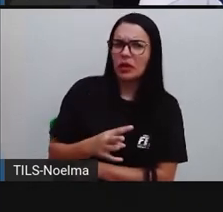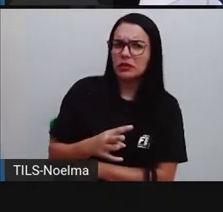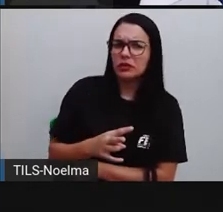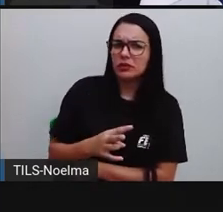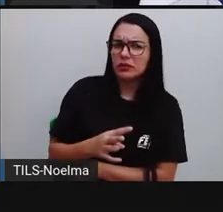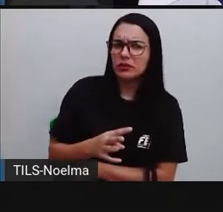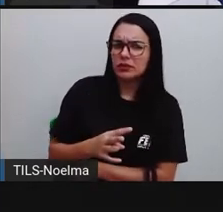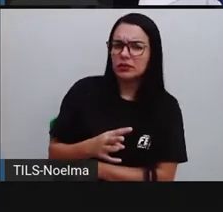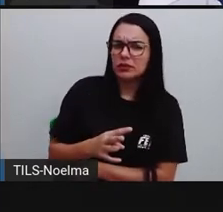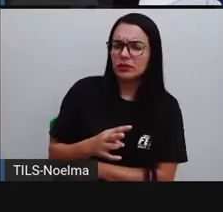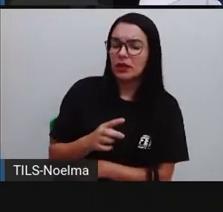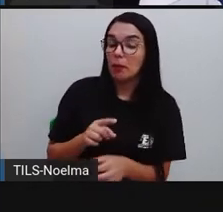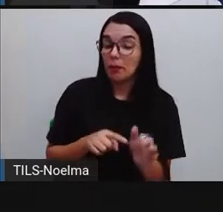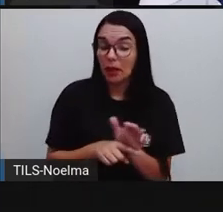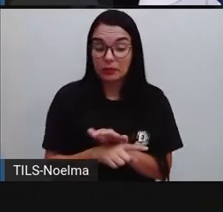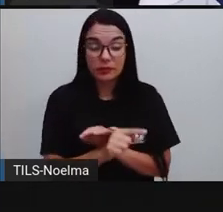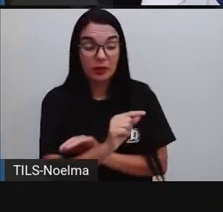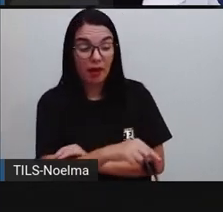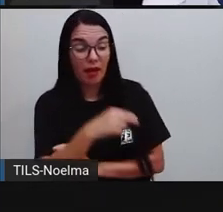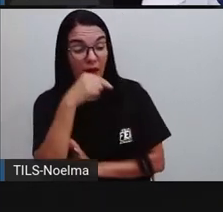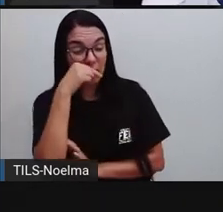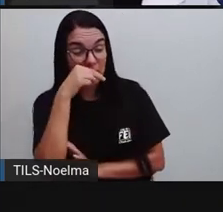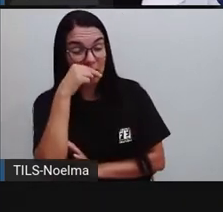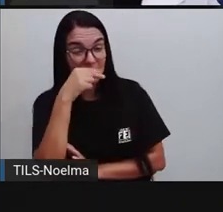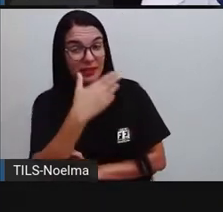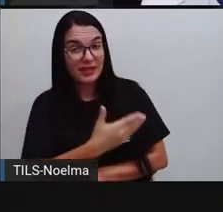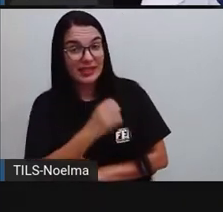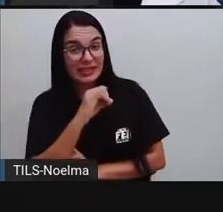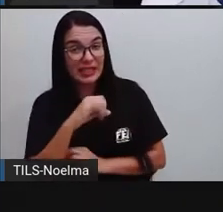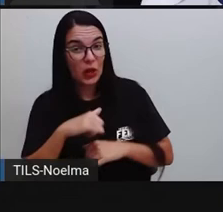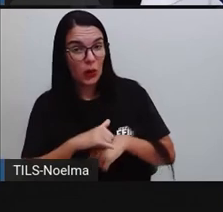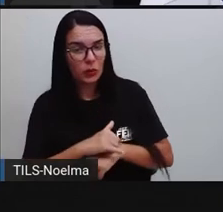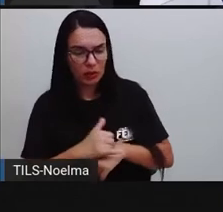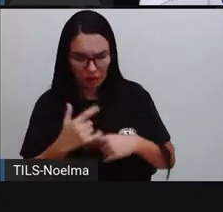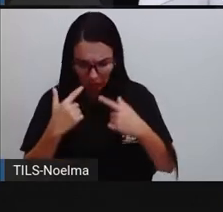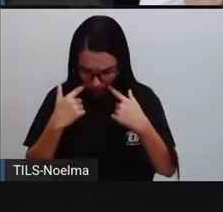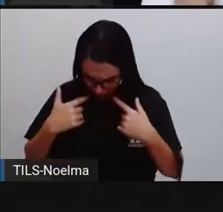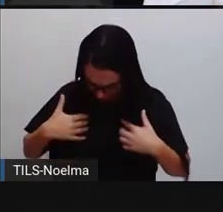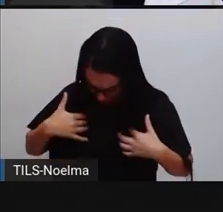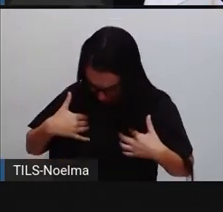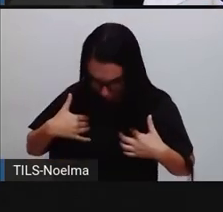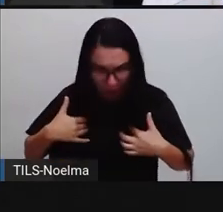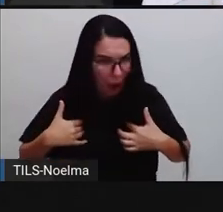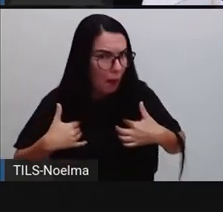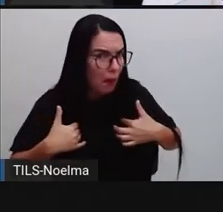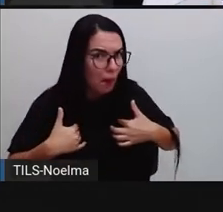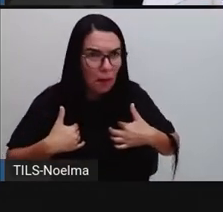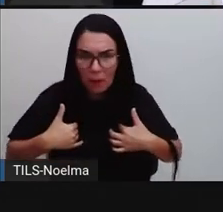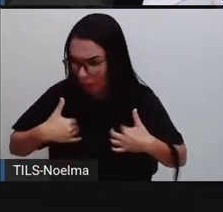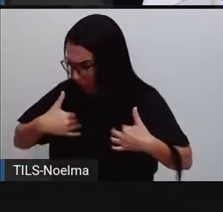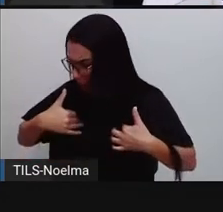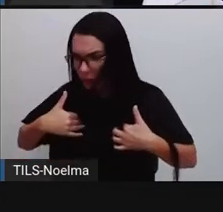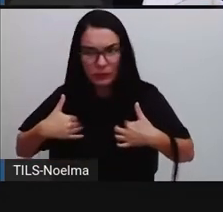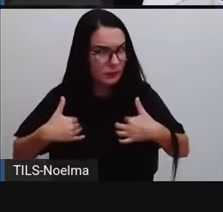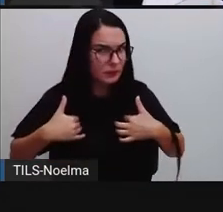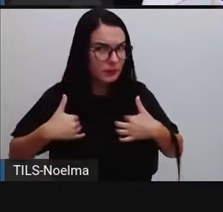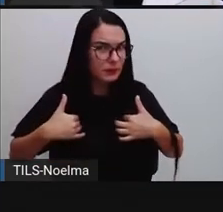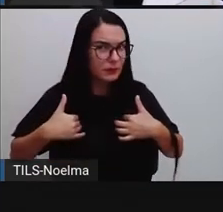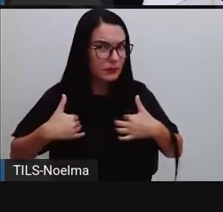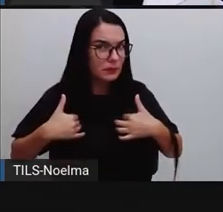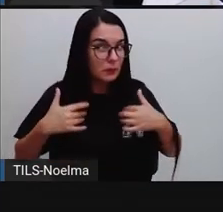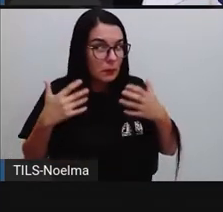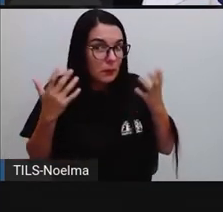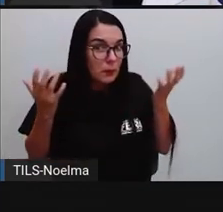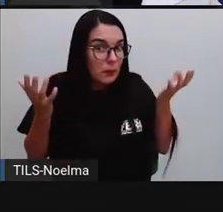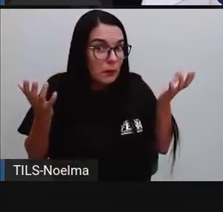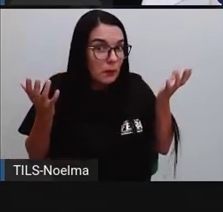Olha lá, Denise perguntou a Mônica se ela engordou um pouco. Mônica olha para ela mesma e olha